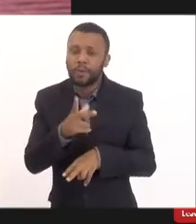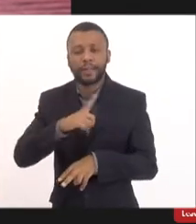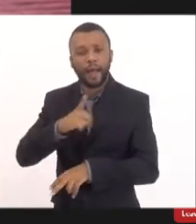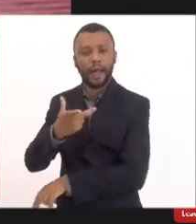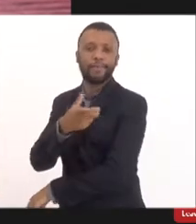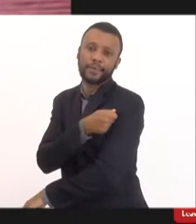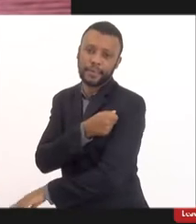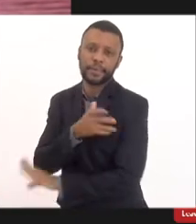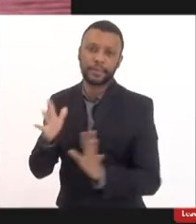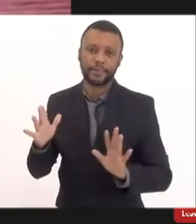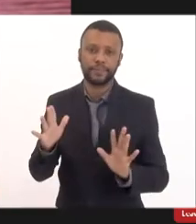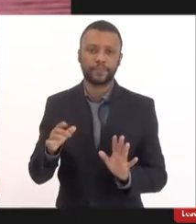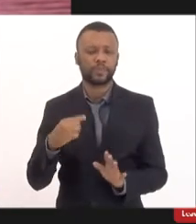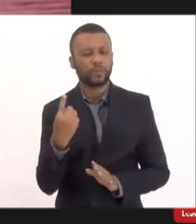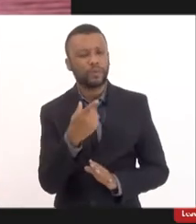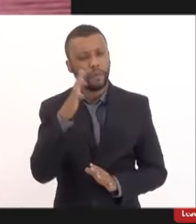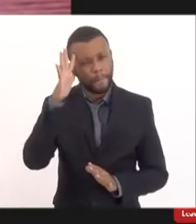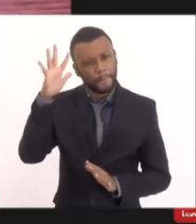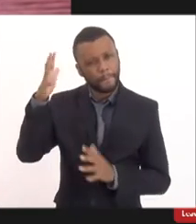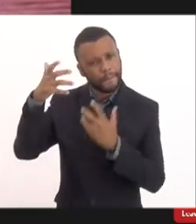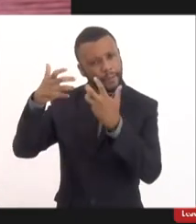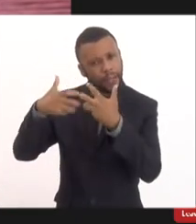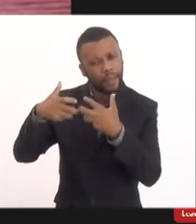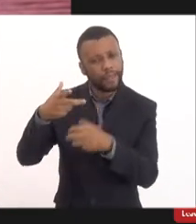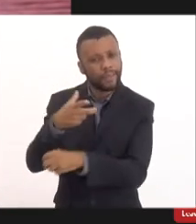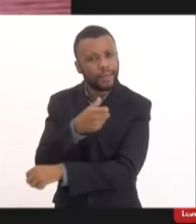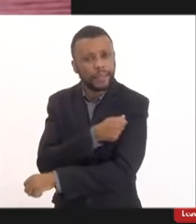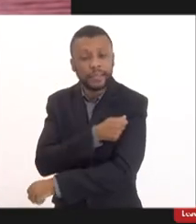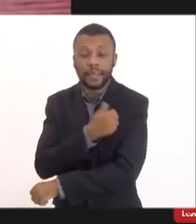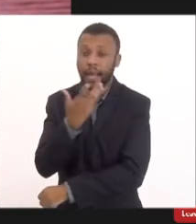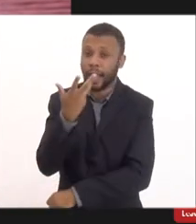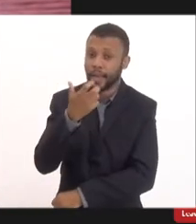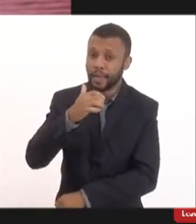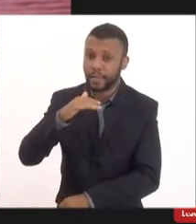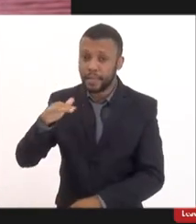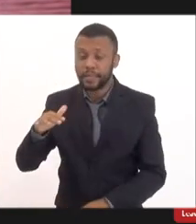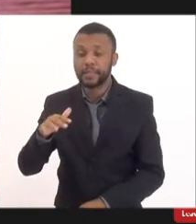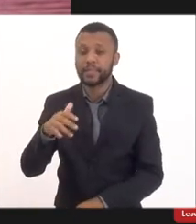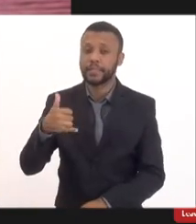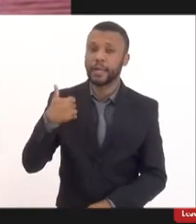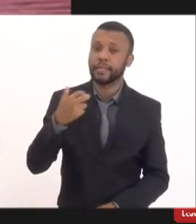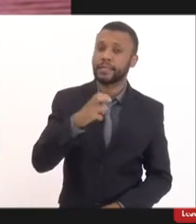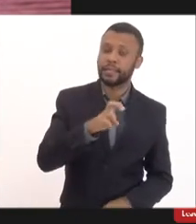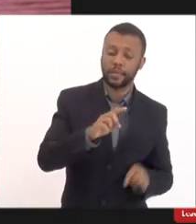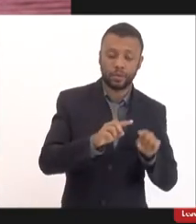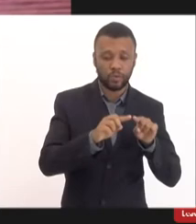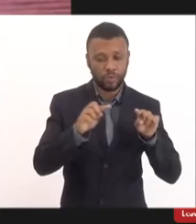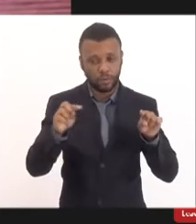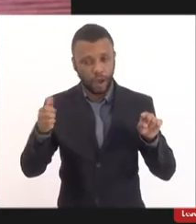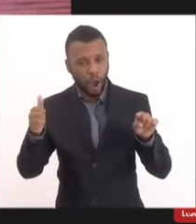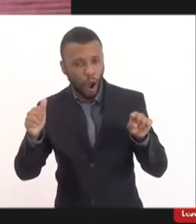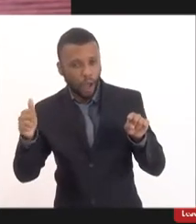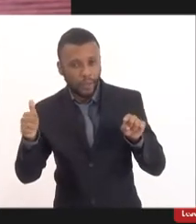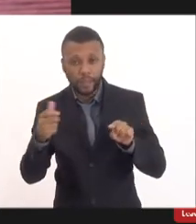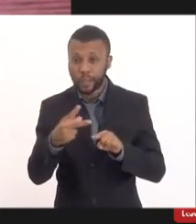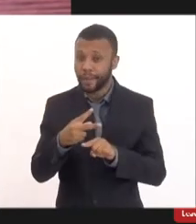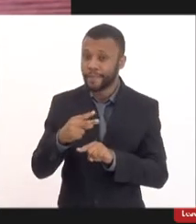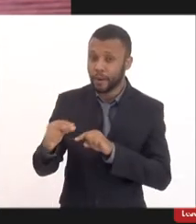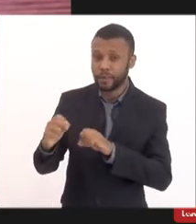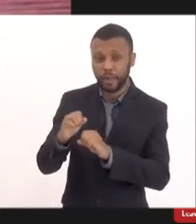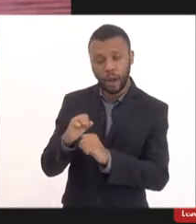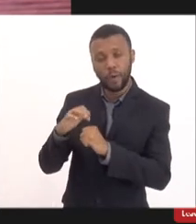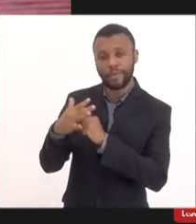de crianças de 5 a 11 anos de idade contra o rota vírus contra a covid